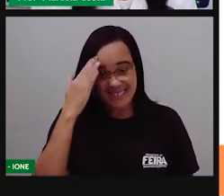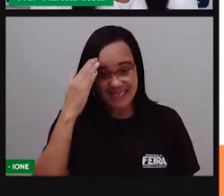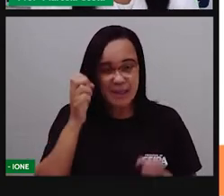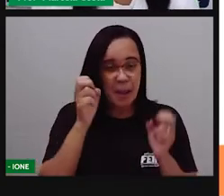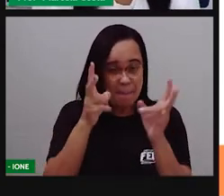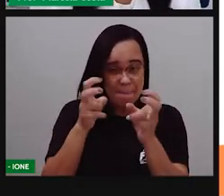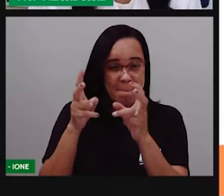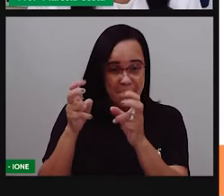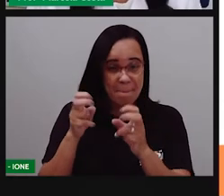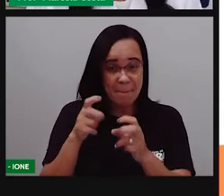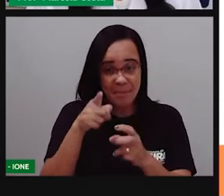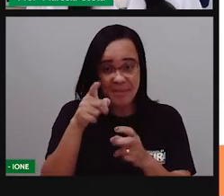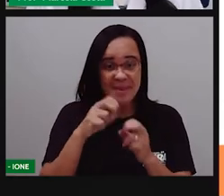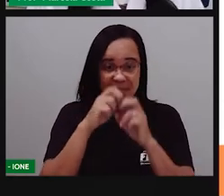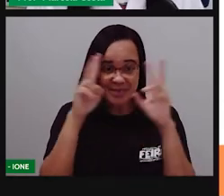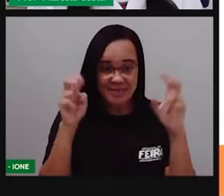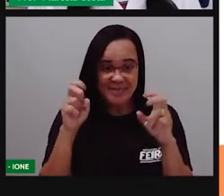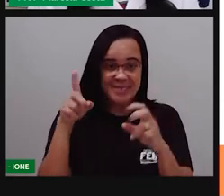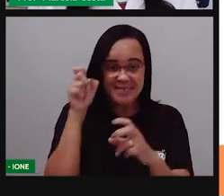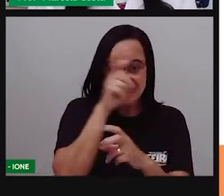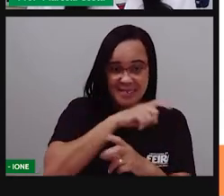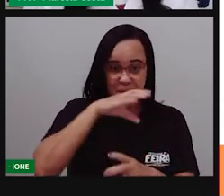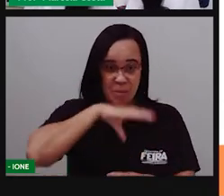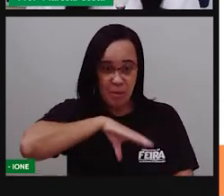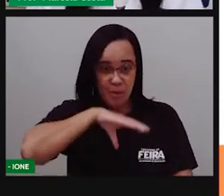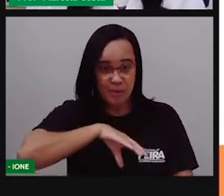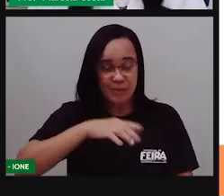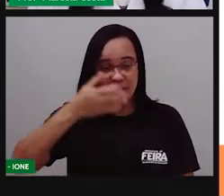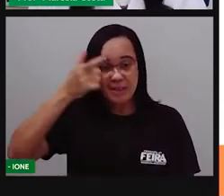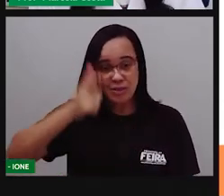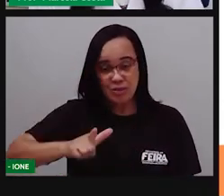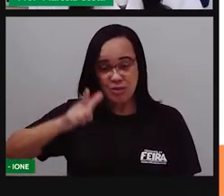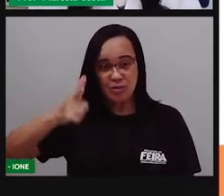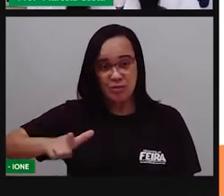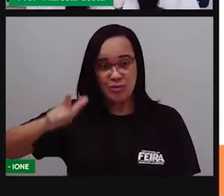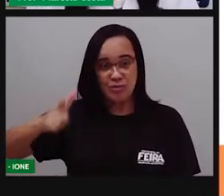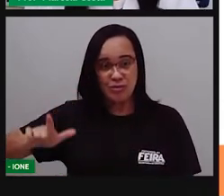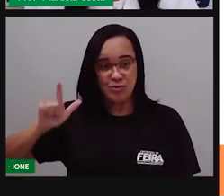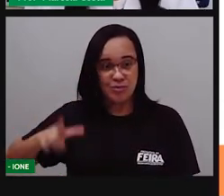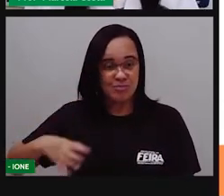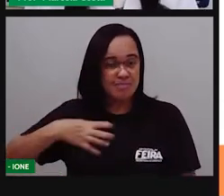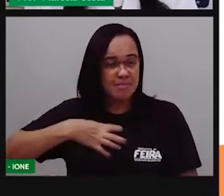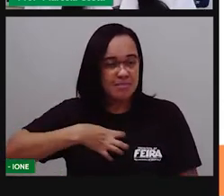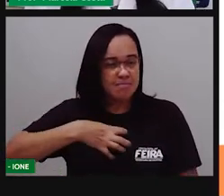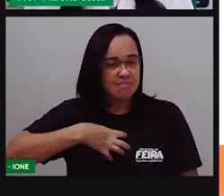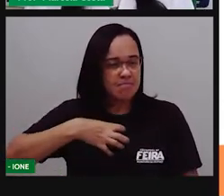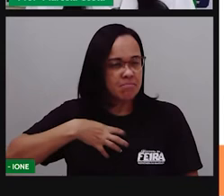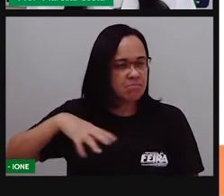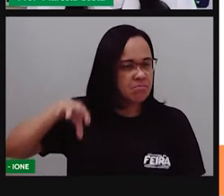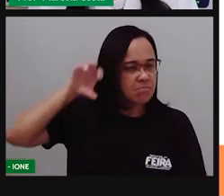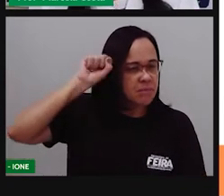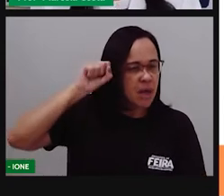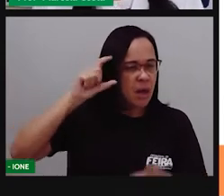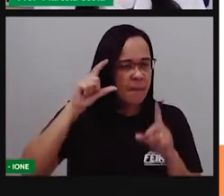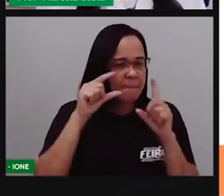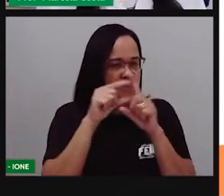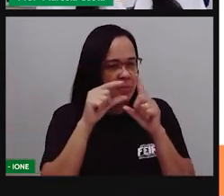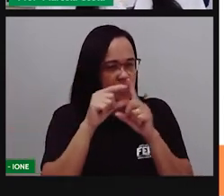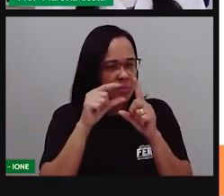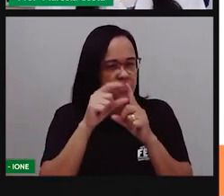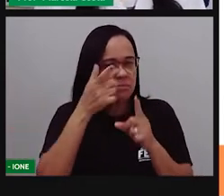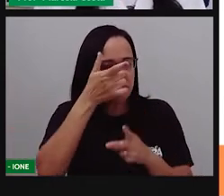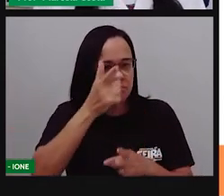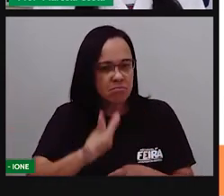Percebeu que nesse trava-língua, a repetição de um som, a repetição de palavras